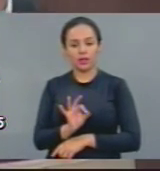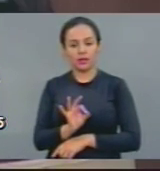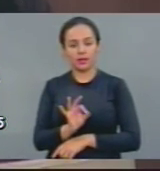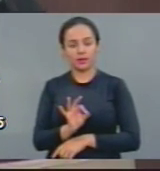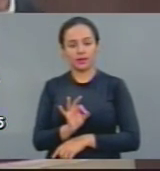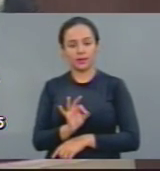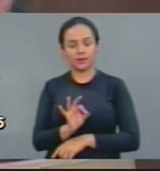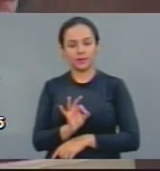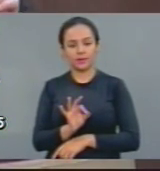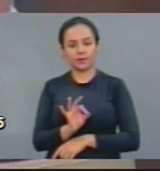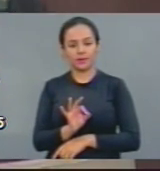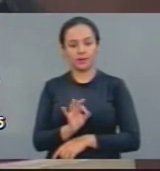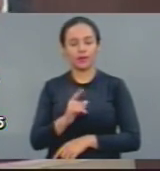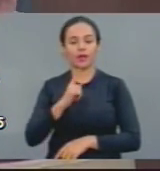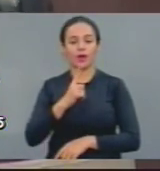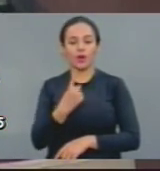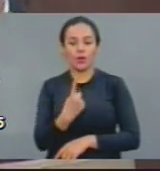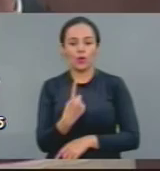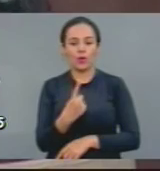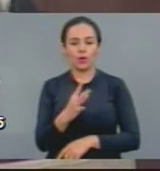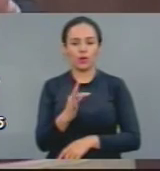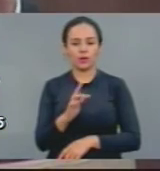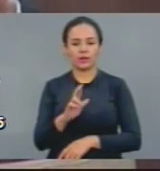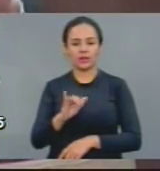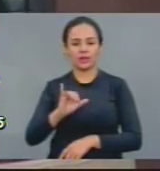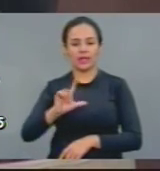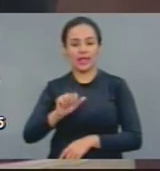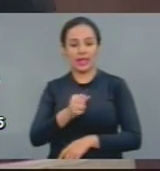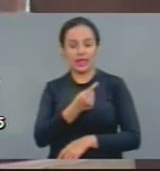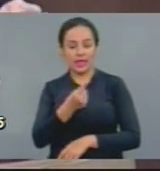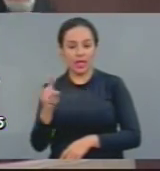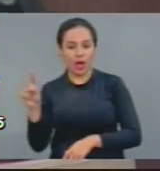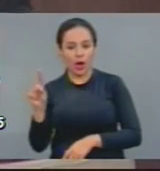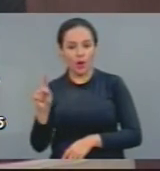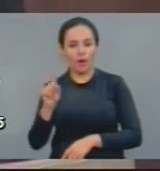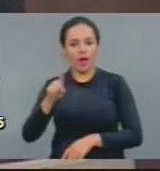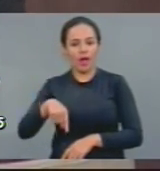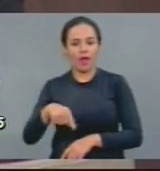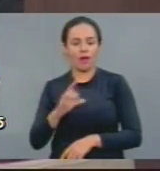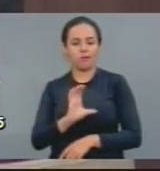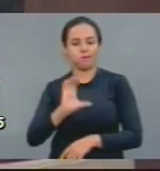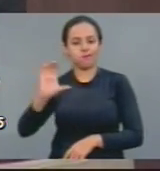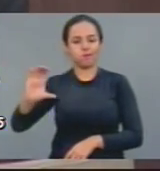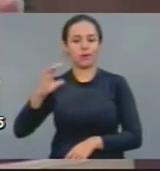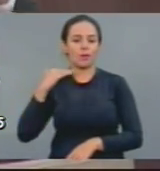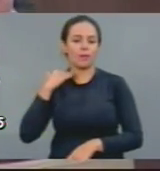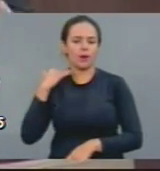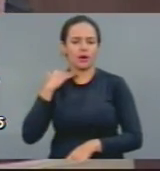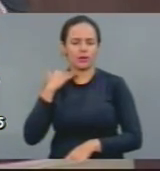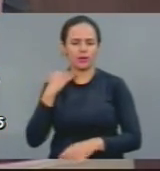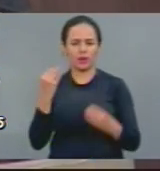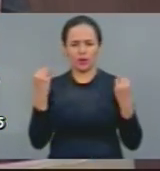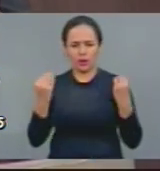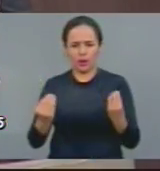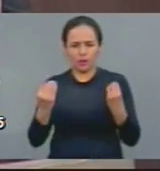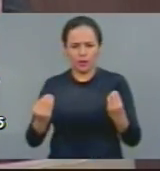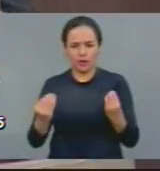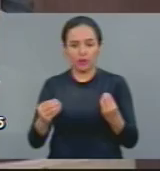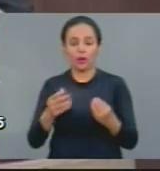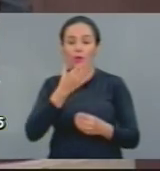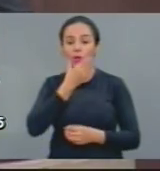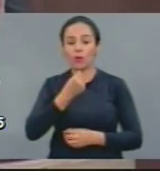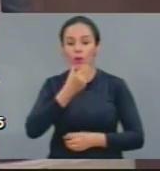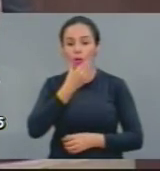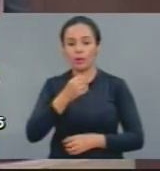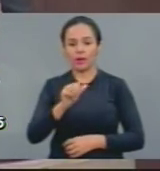1 trilhão e 300 bilhões de reais para banco. Se tem algo que o Aécio Neves não